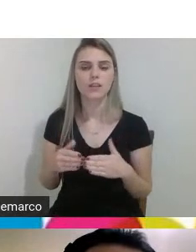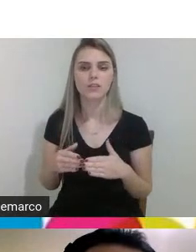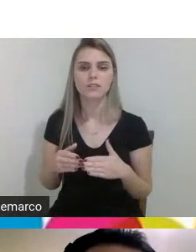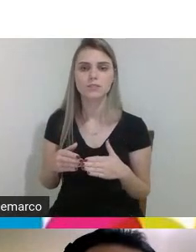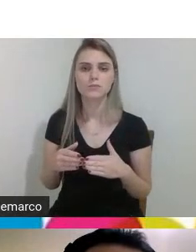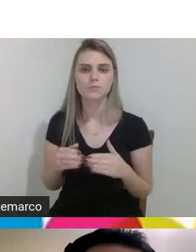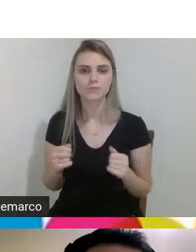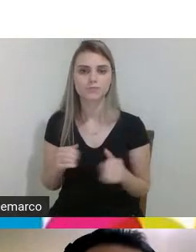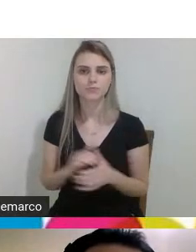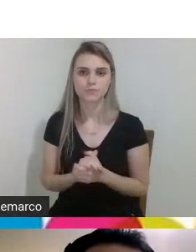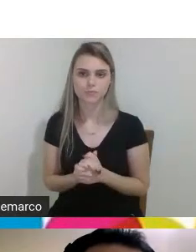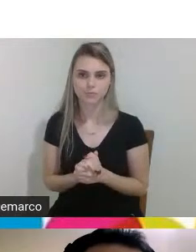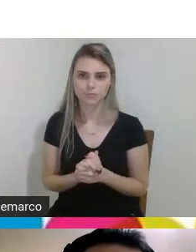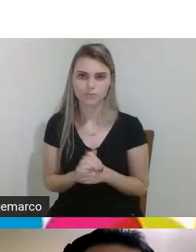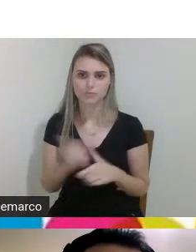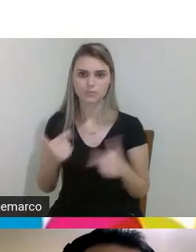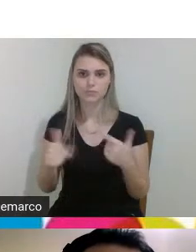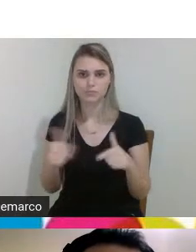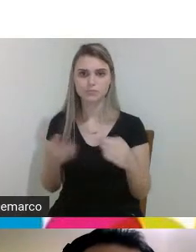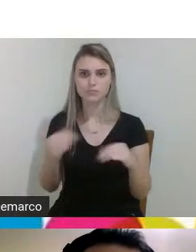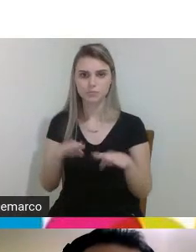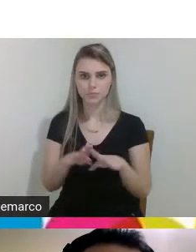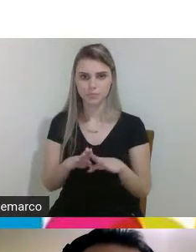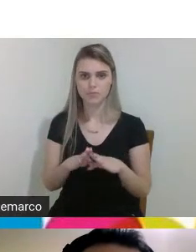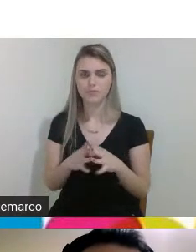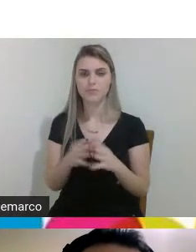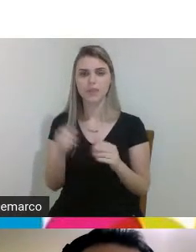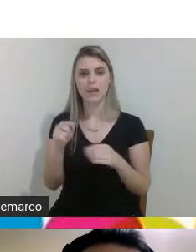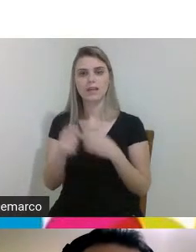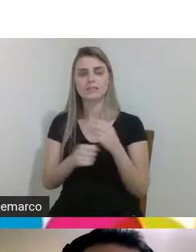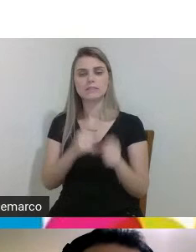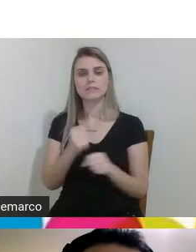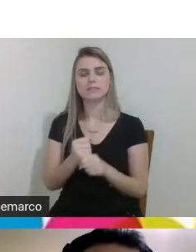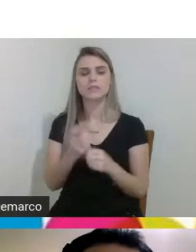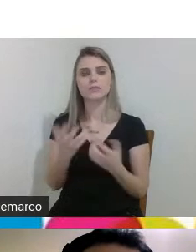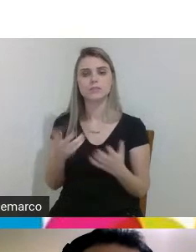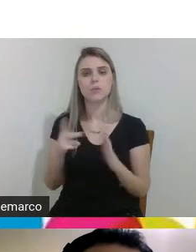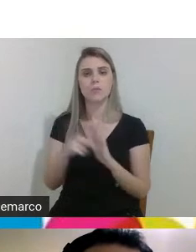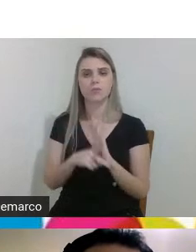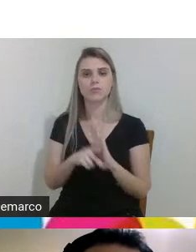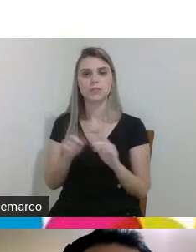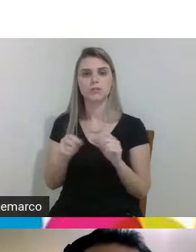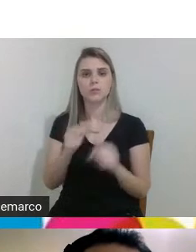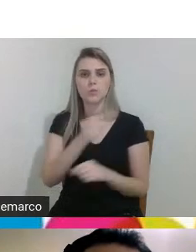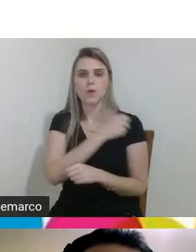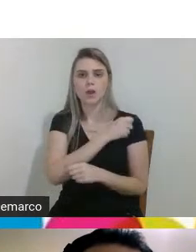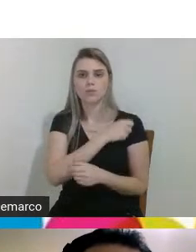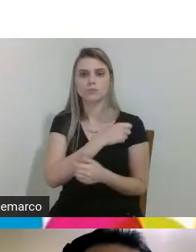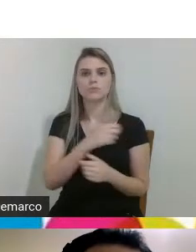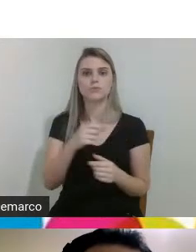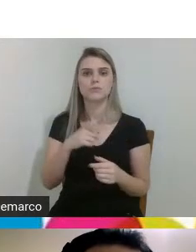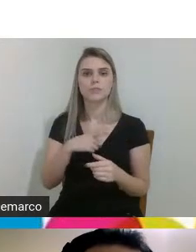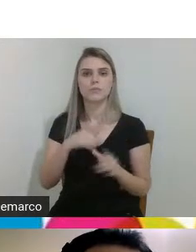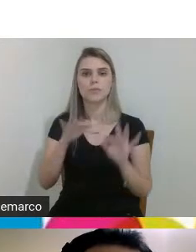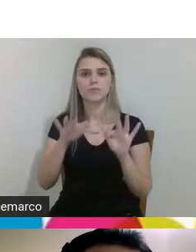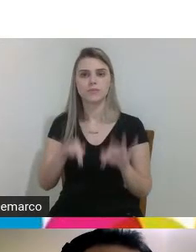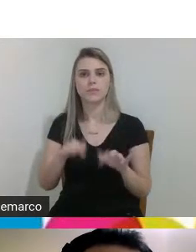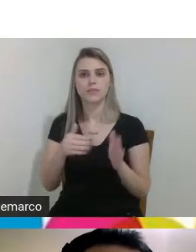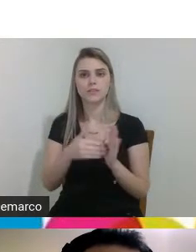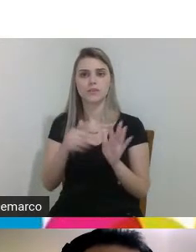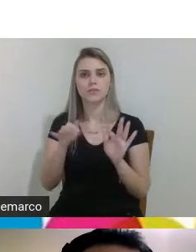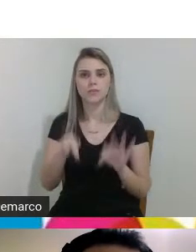trabalho integrador nesse ano então são projetos que os estudantes estão por finalizar até o final do ano né